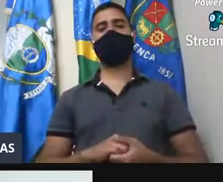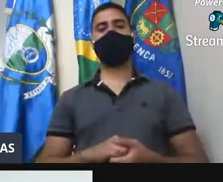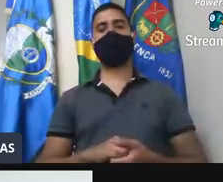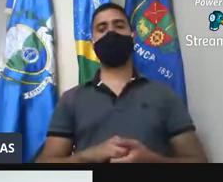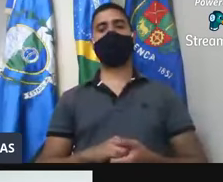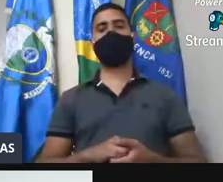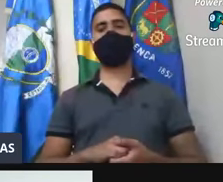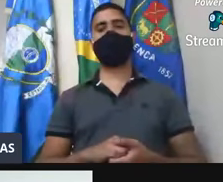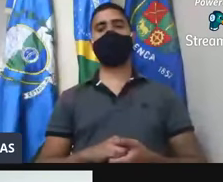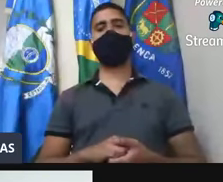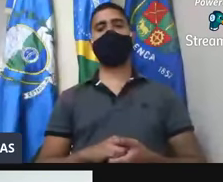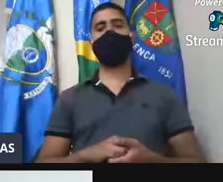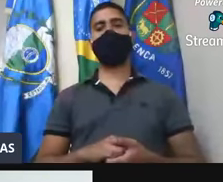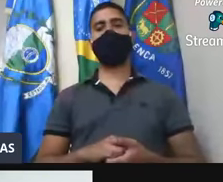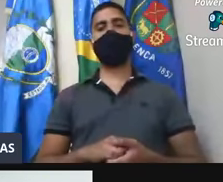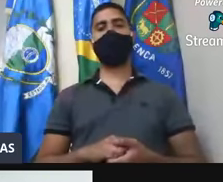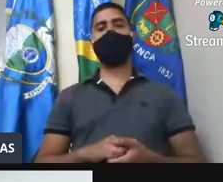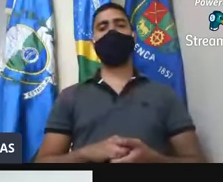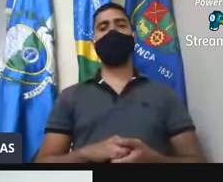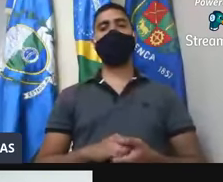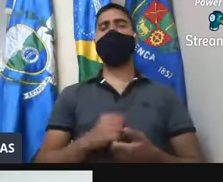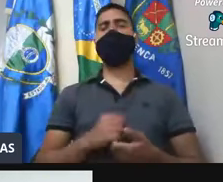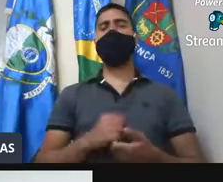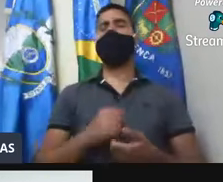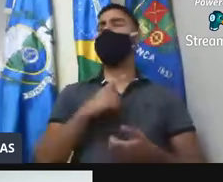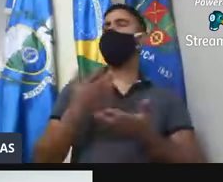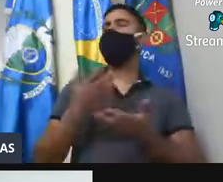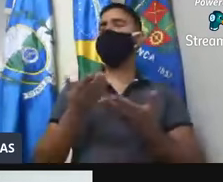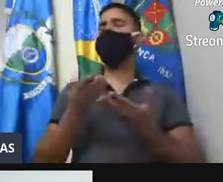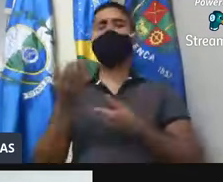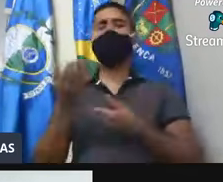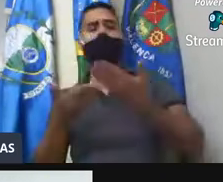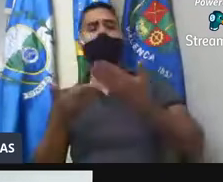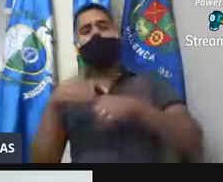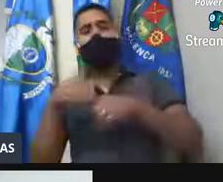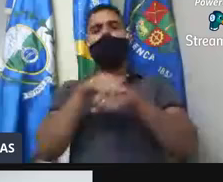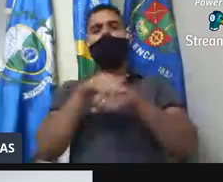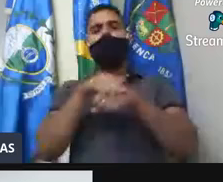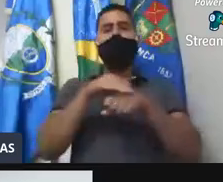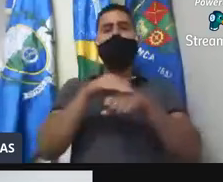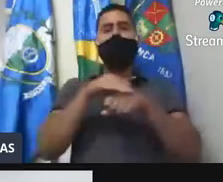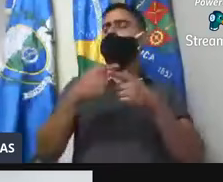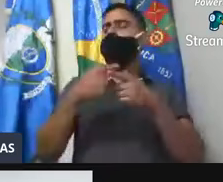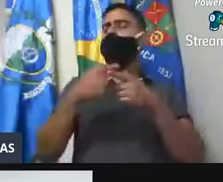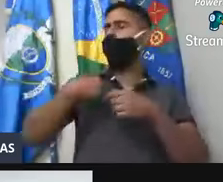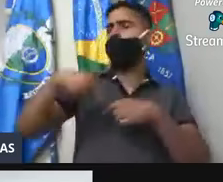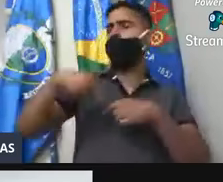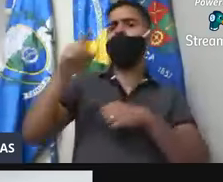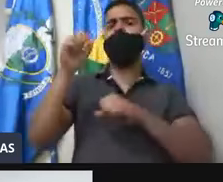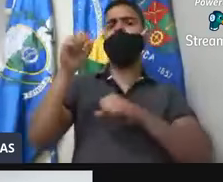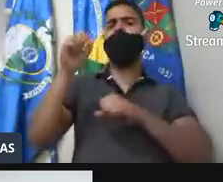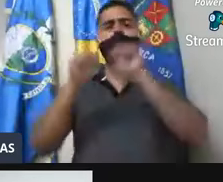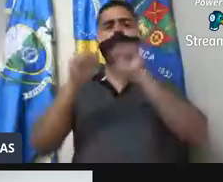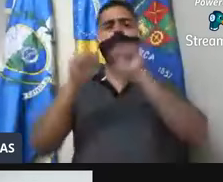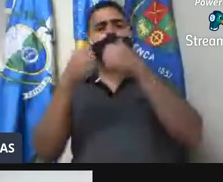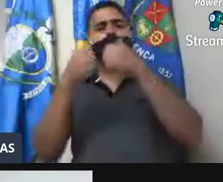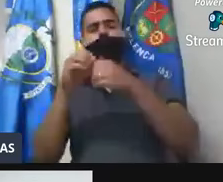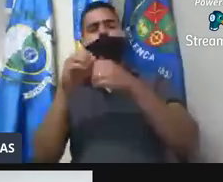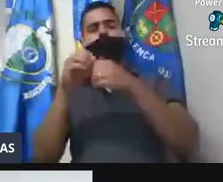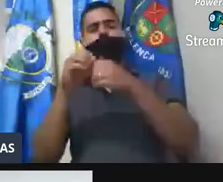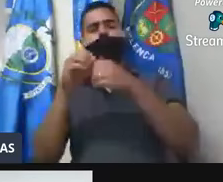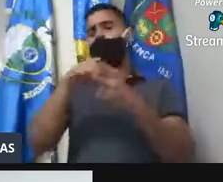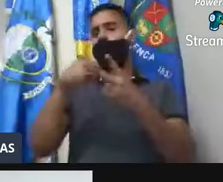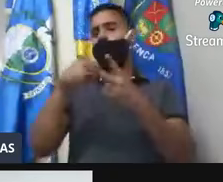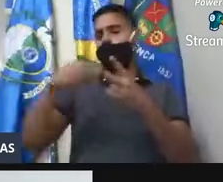abrir um diálogo com a Associação de Moradores, né, porque eu estive lá na empresa, a empresa diz que são dois horários para ir, dois para